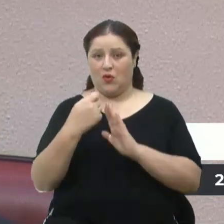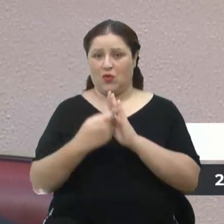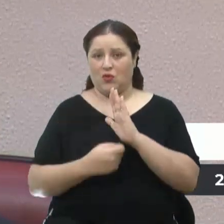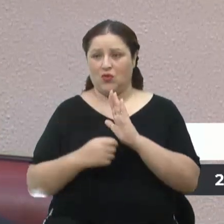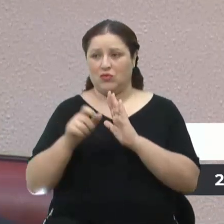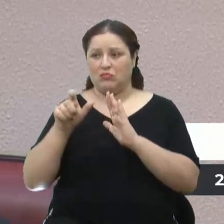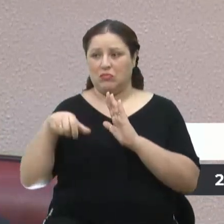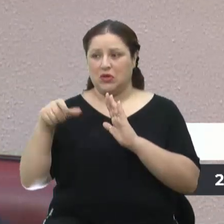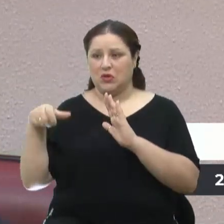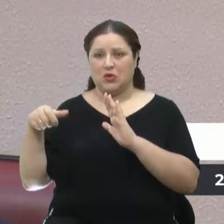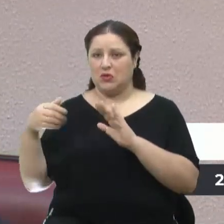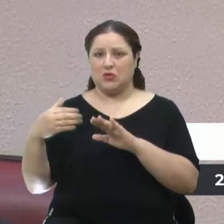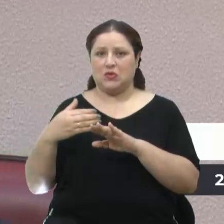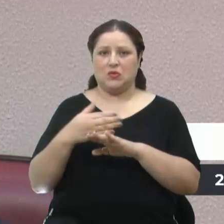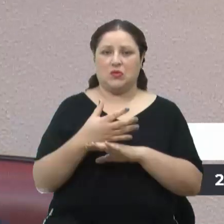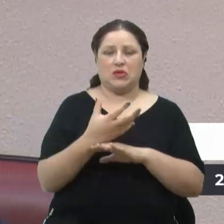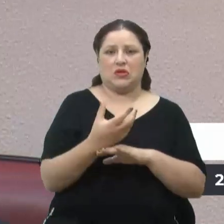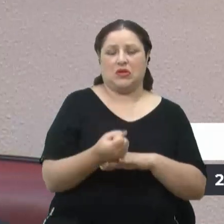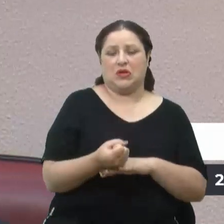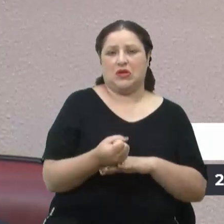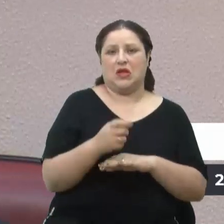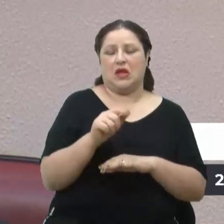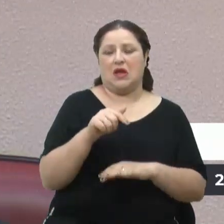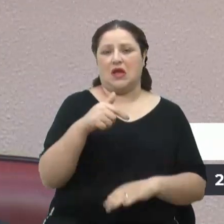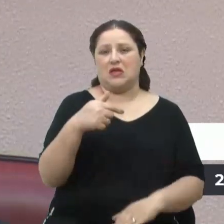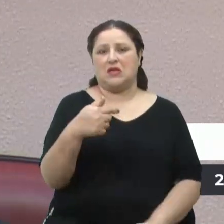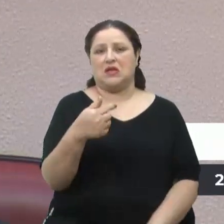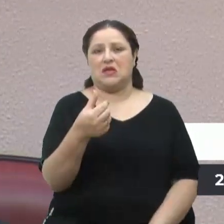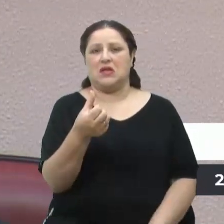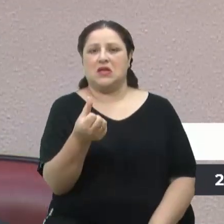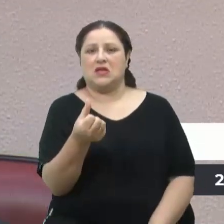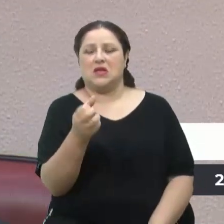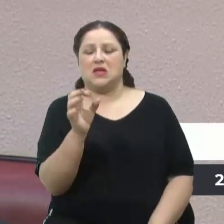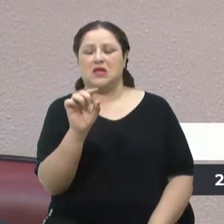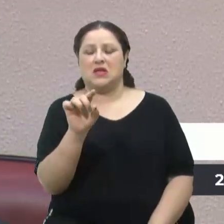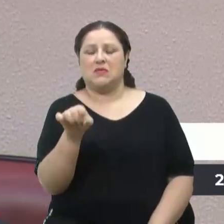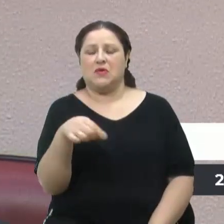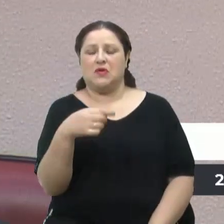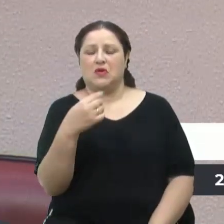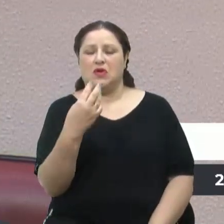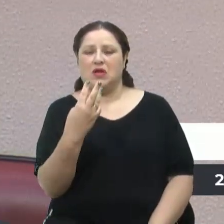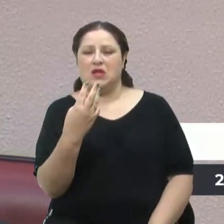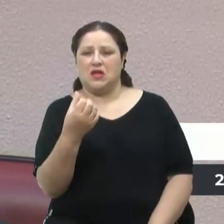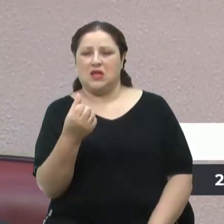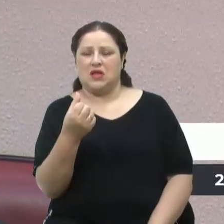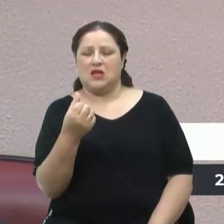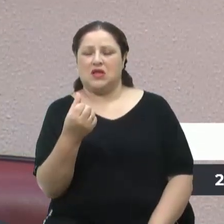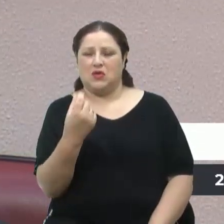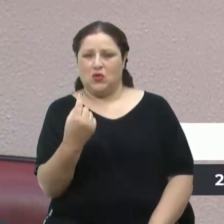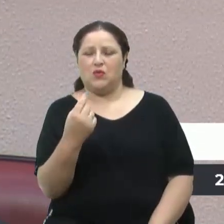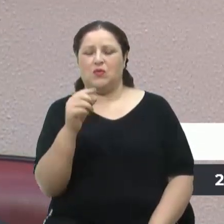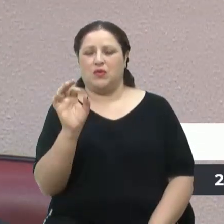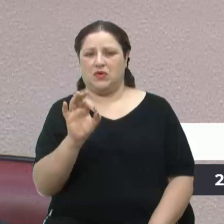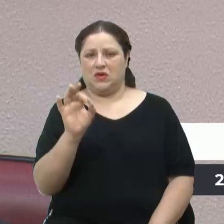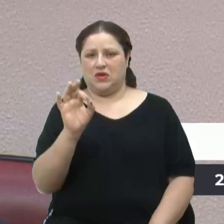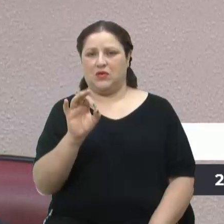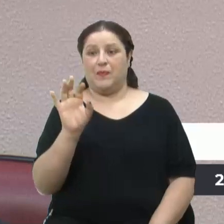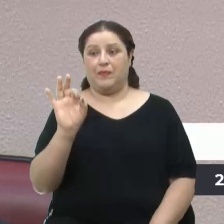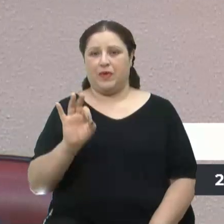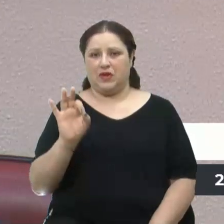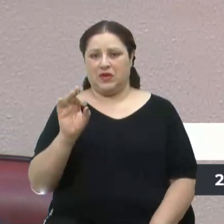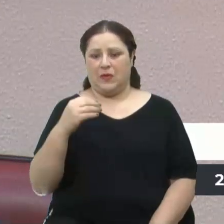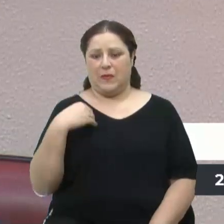1-2021, foi de 76,31%. Esse percentual, no caso de